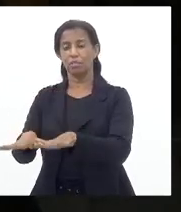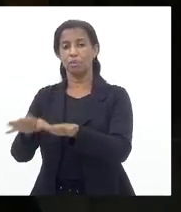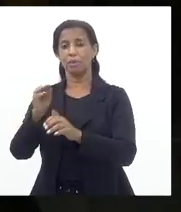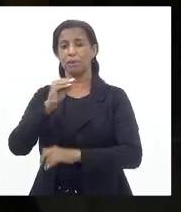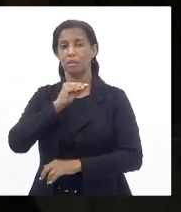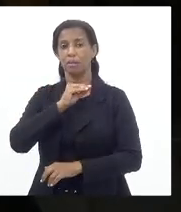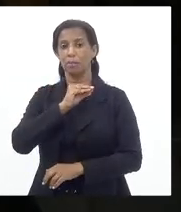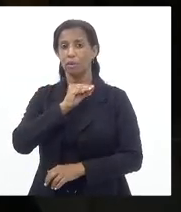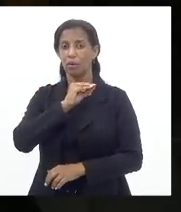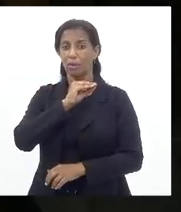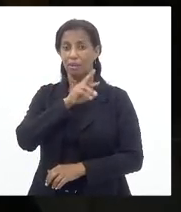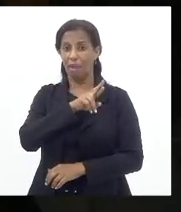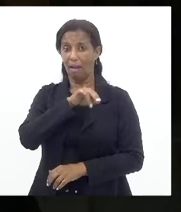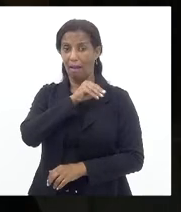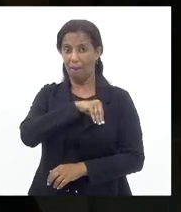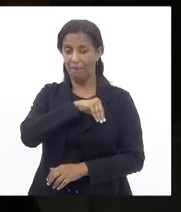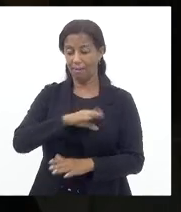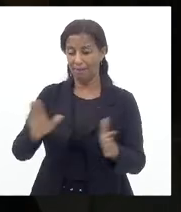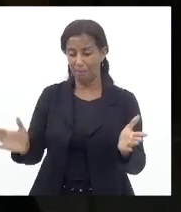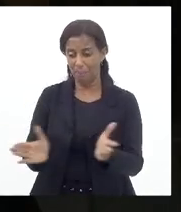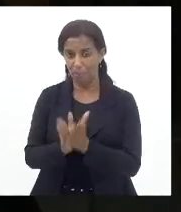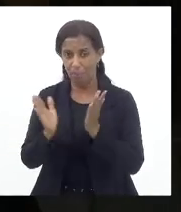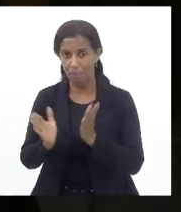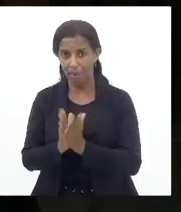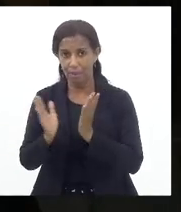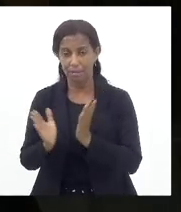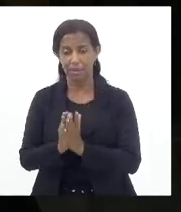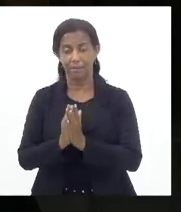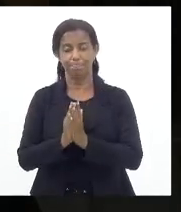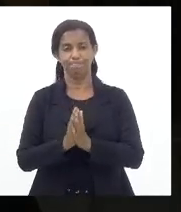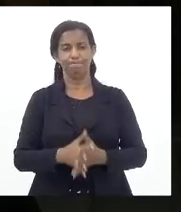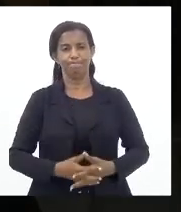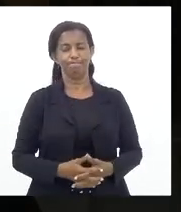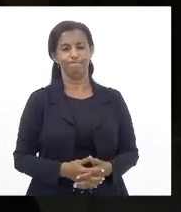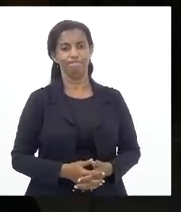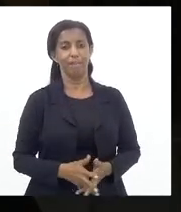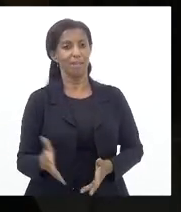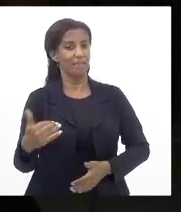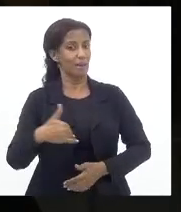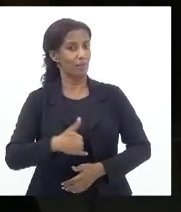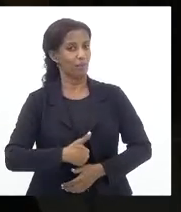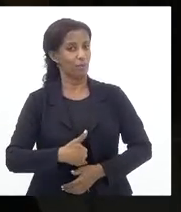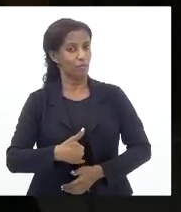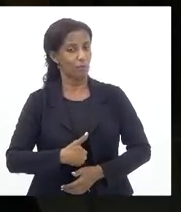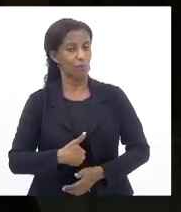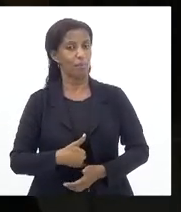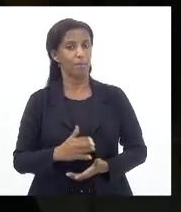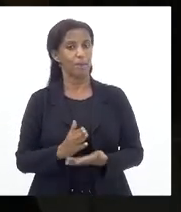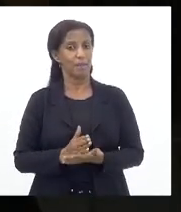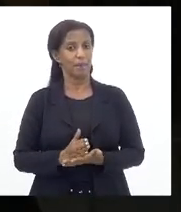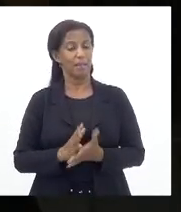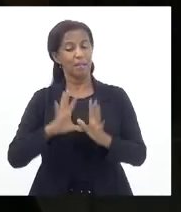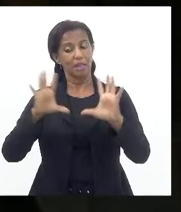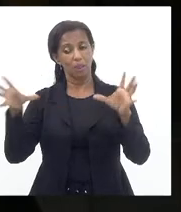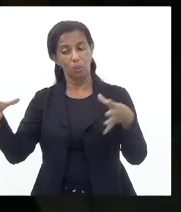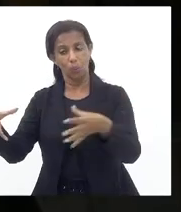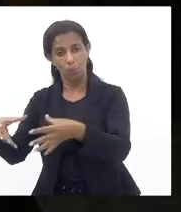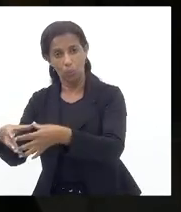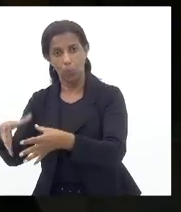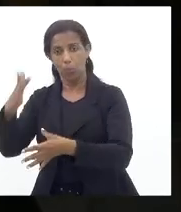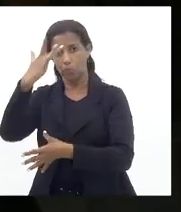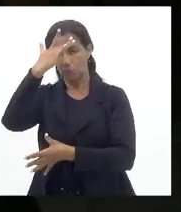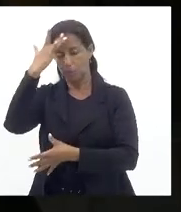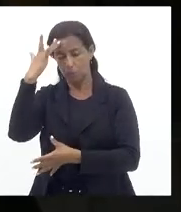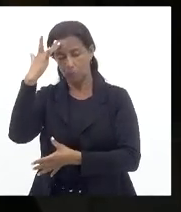Fruto Da miséria E da pobreza Que vive Parcela Significativa Do